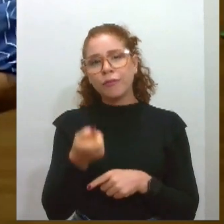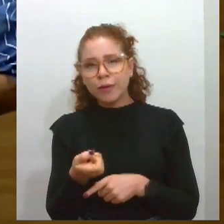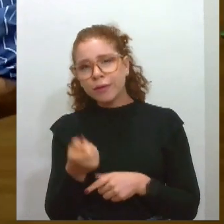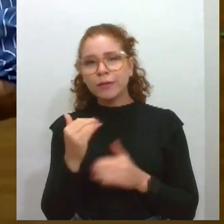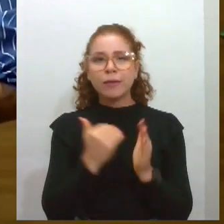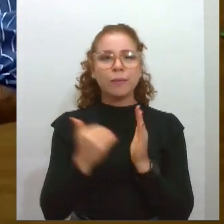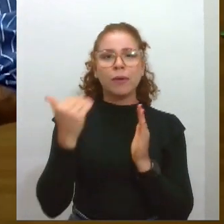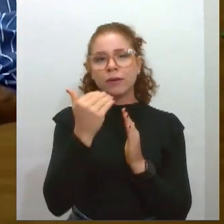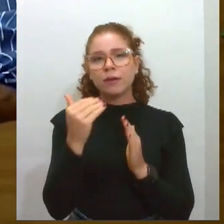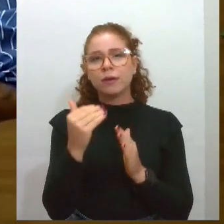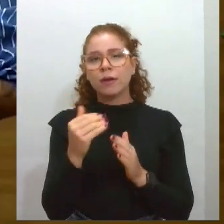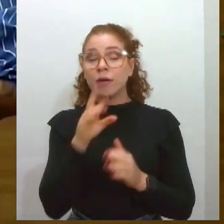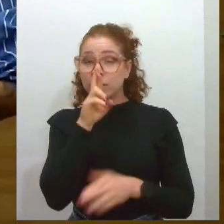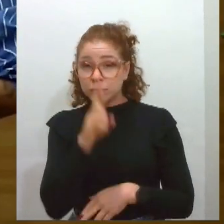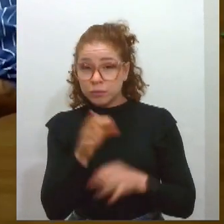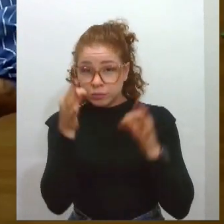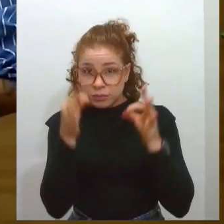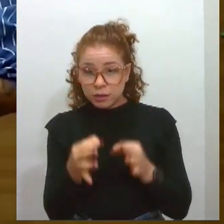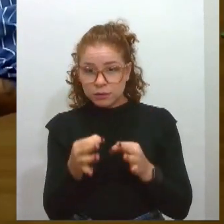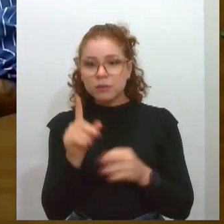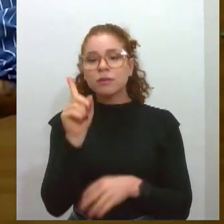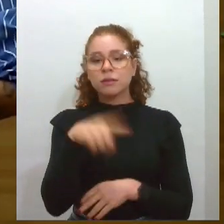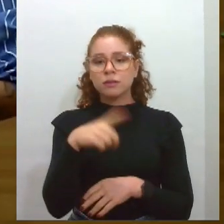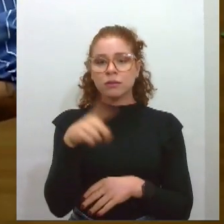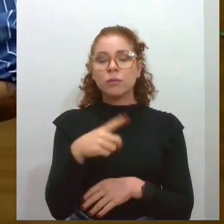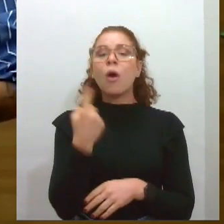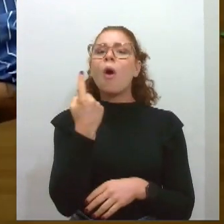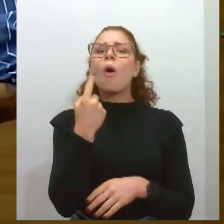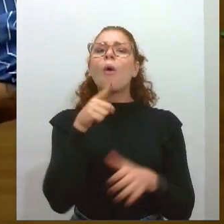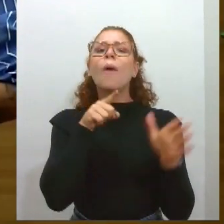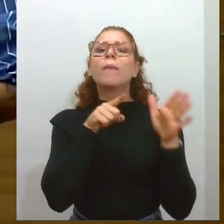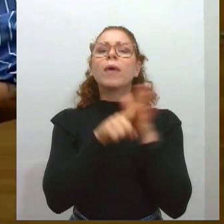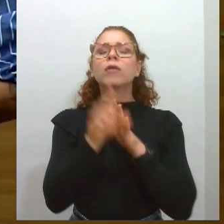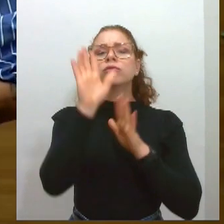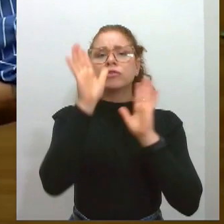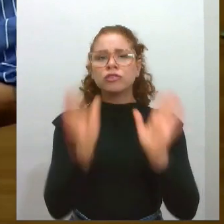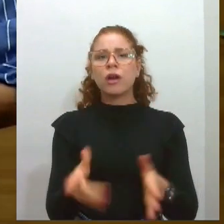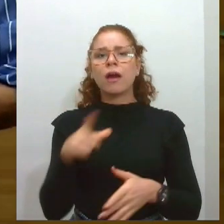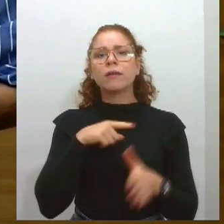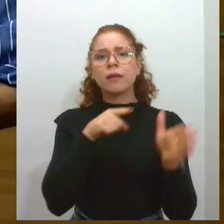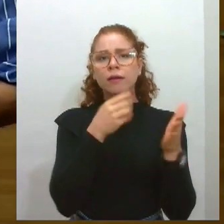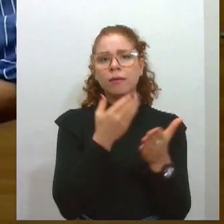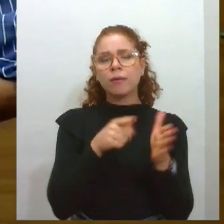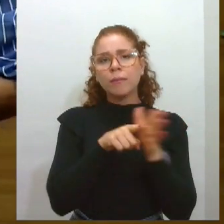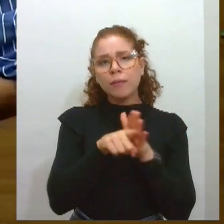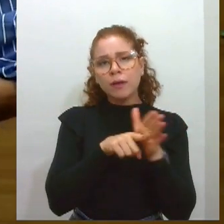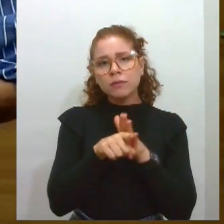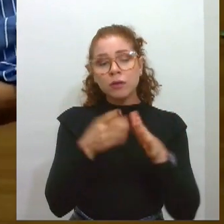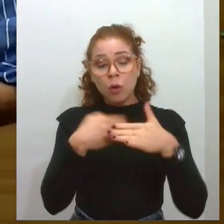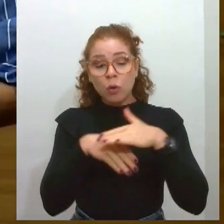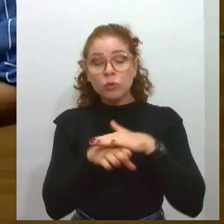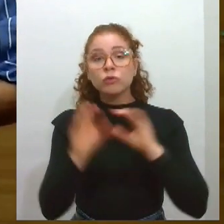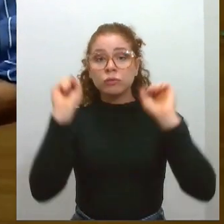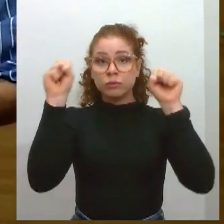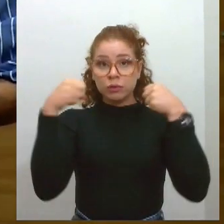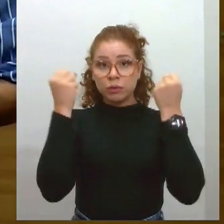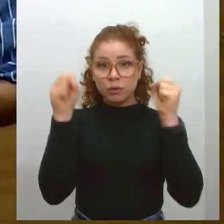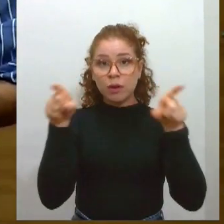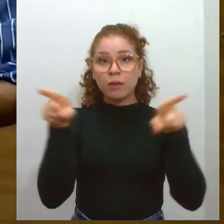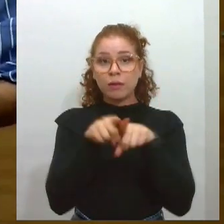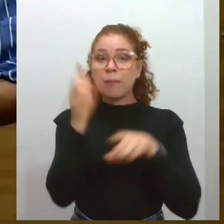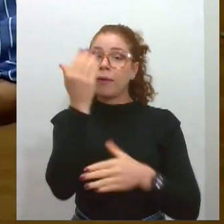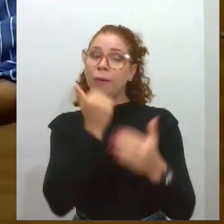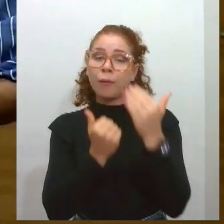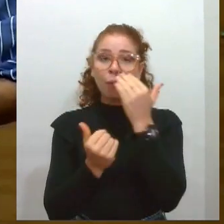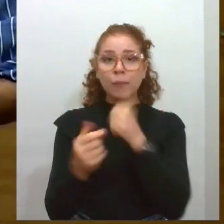mesmo. Uma das questões que nós temos é porque a gente já tem estudos que mostram que hábitos de atividade física, hábitos de alimentação, consumo de